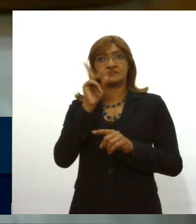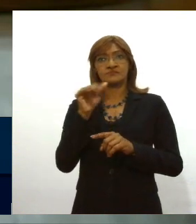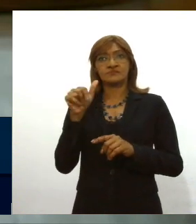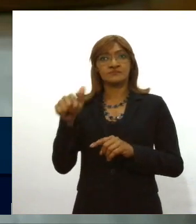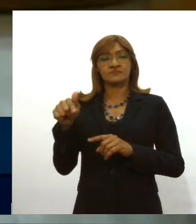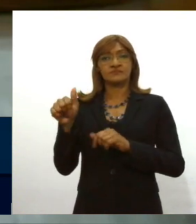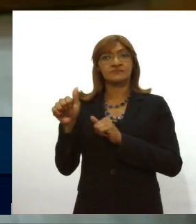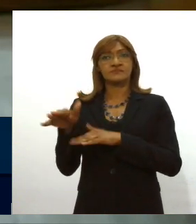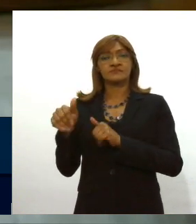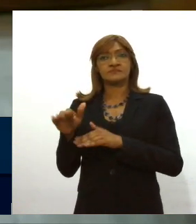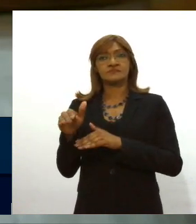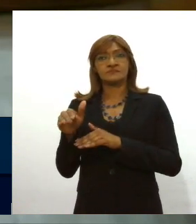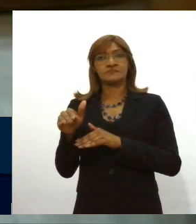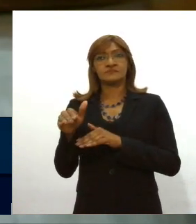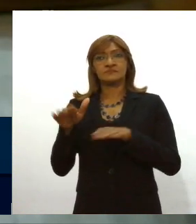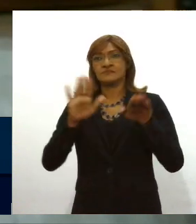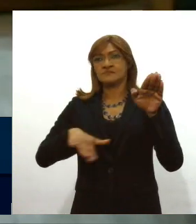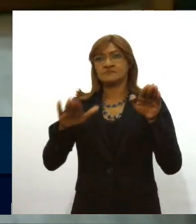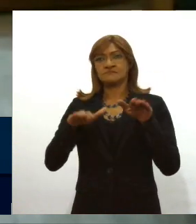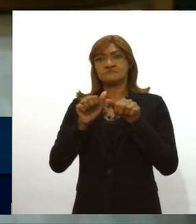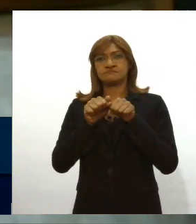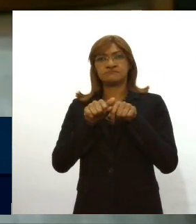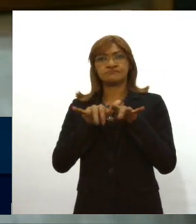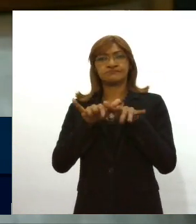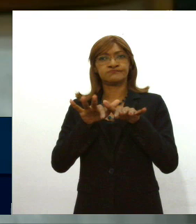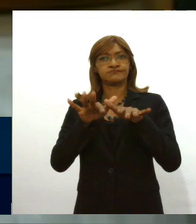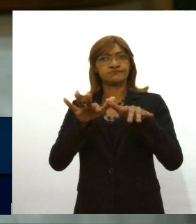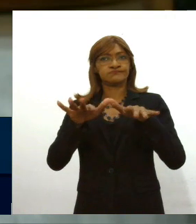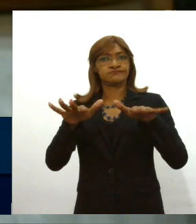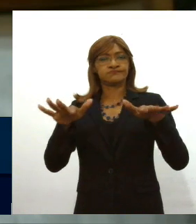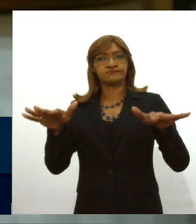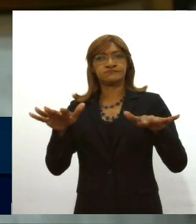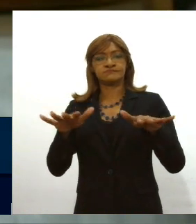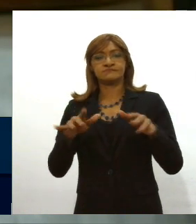a gente viu praias lotadas nós vimos